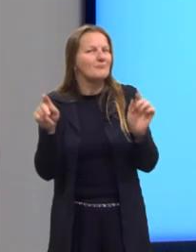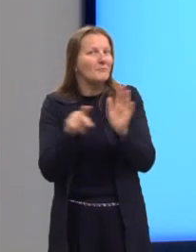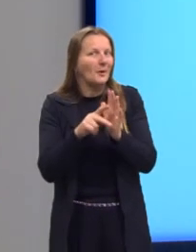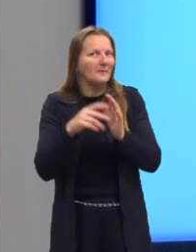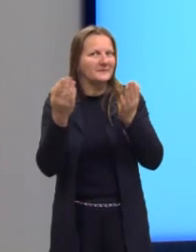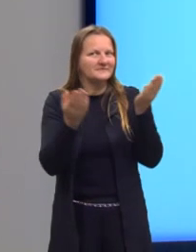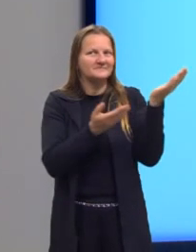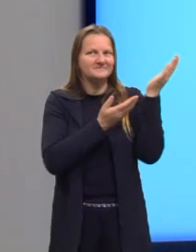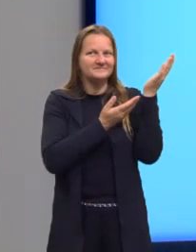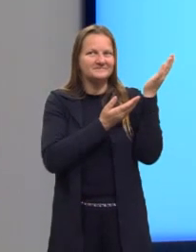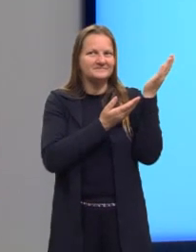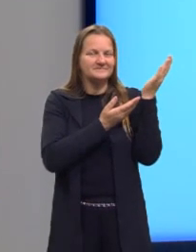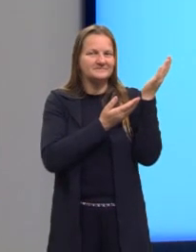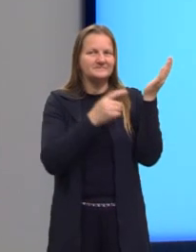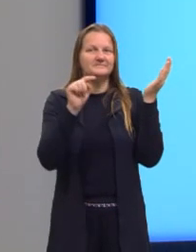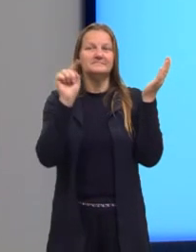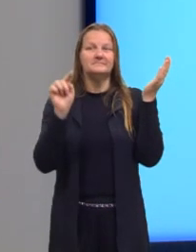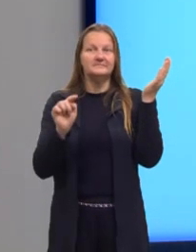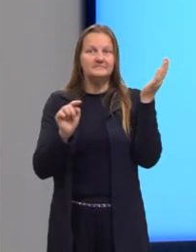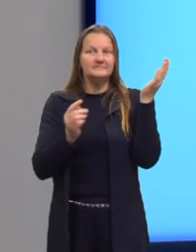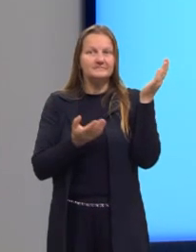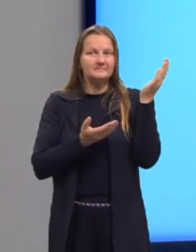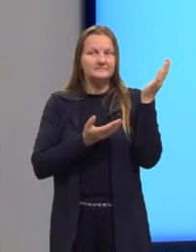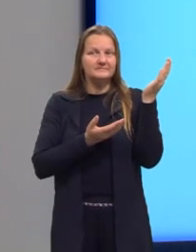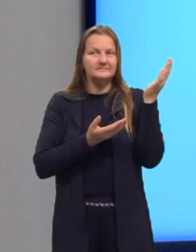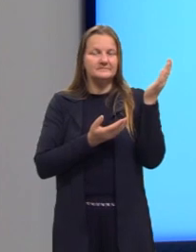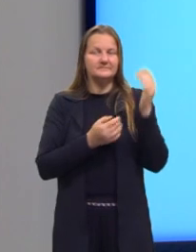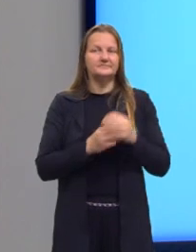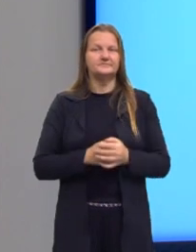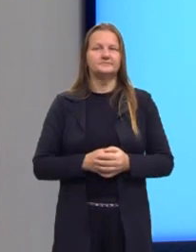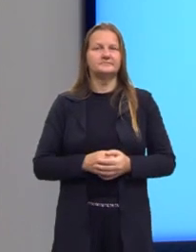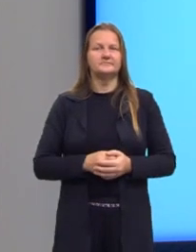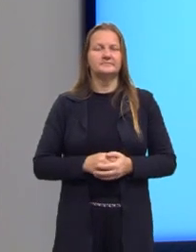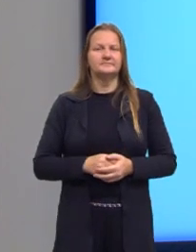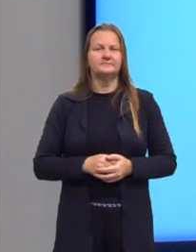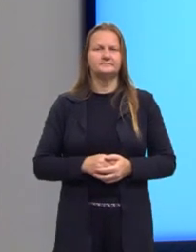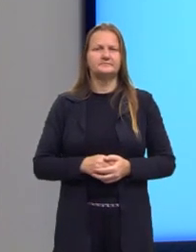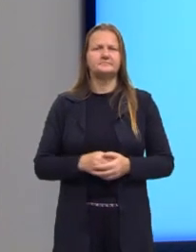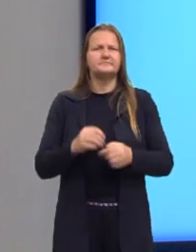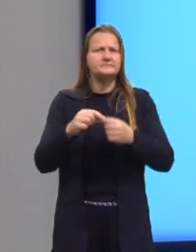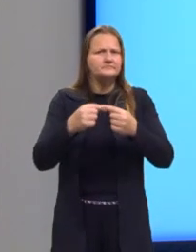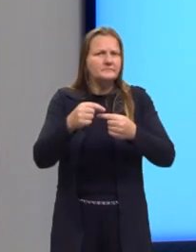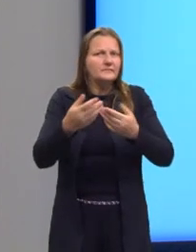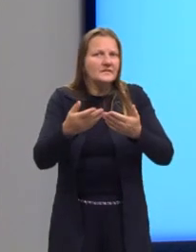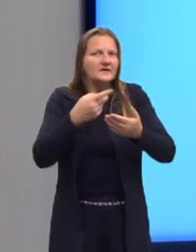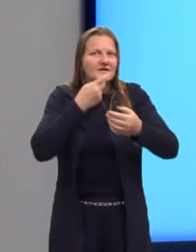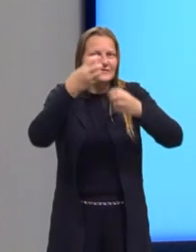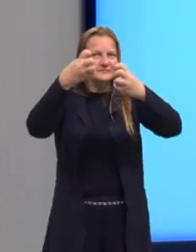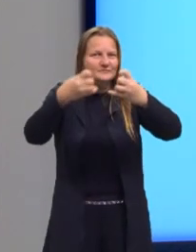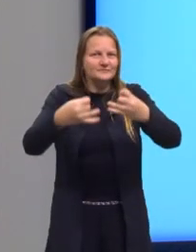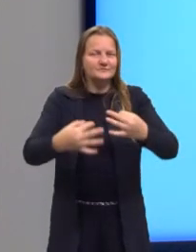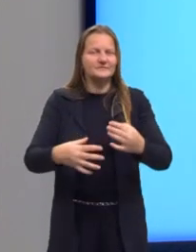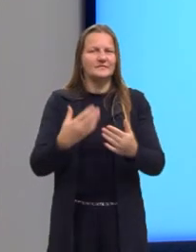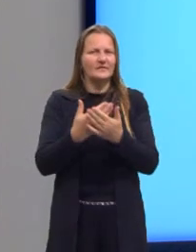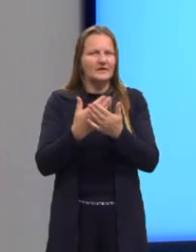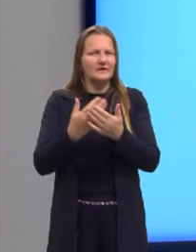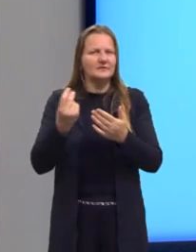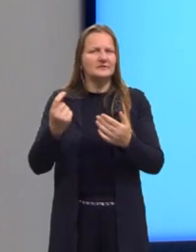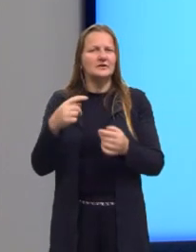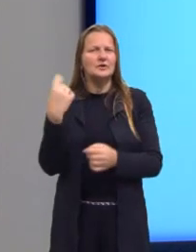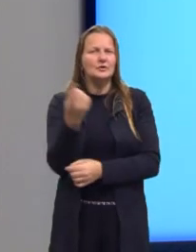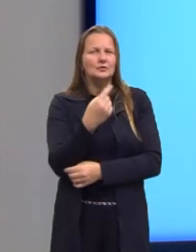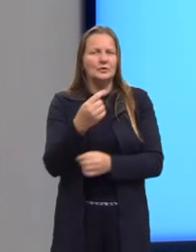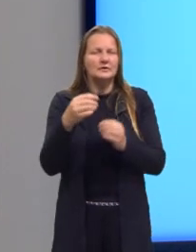que nós temos ali da T de X. Pessoal, eu já disse, como eu tenho que vocês em várias aulas, nós,